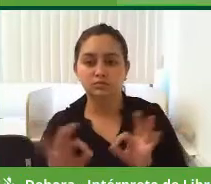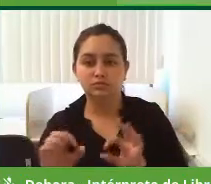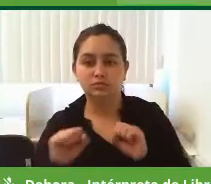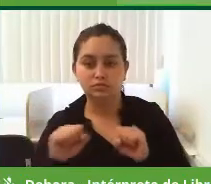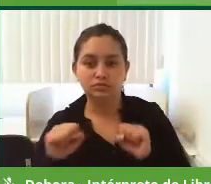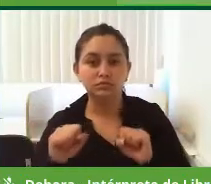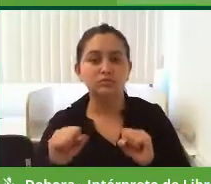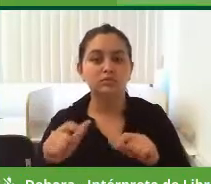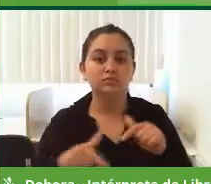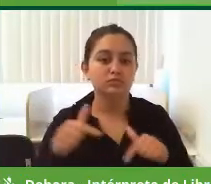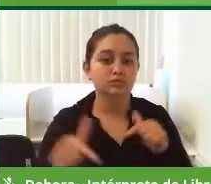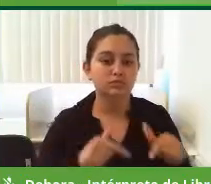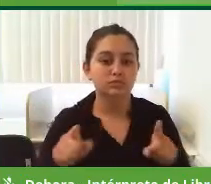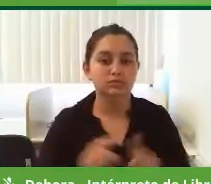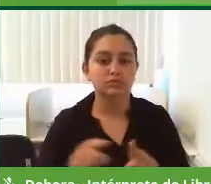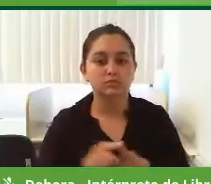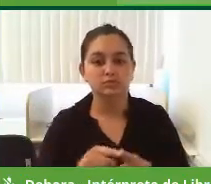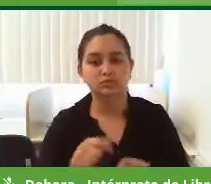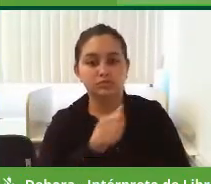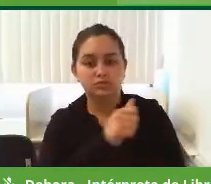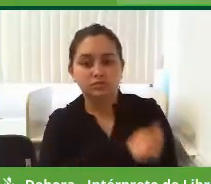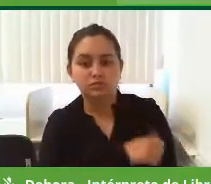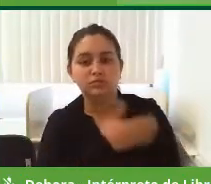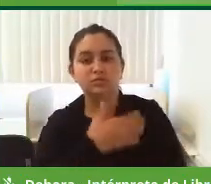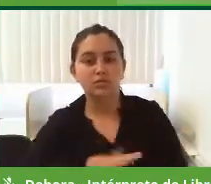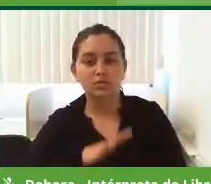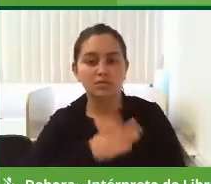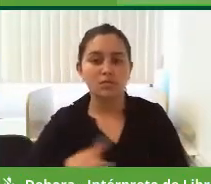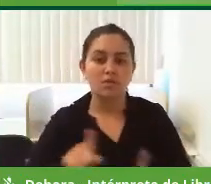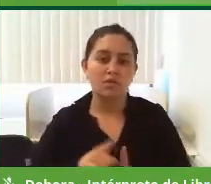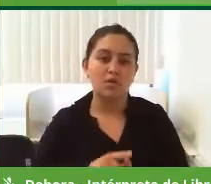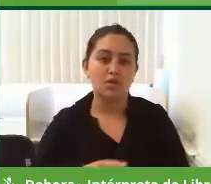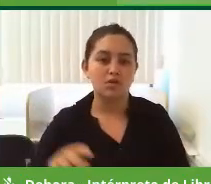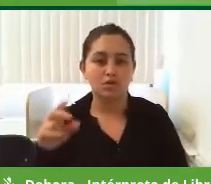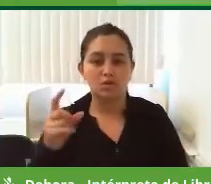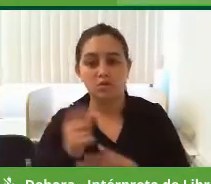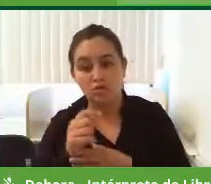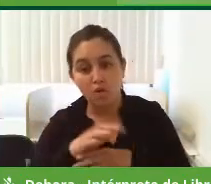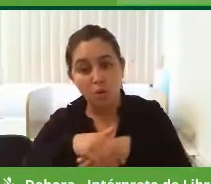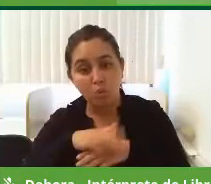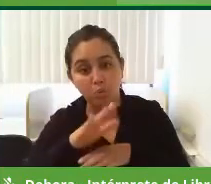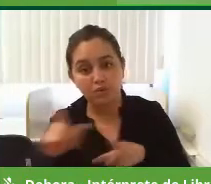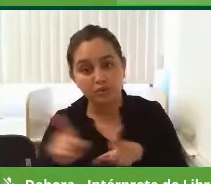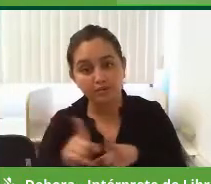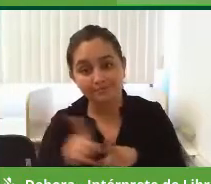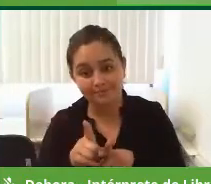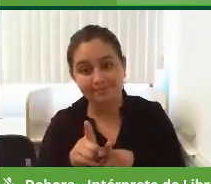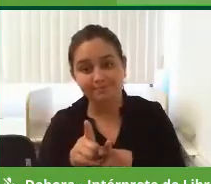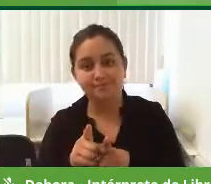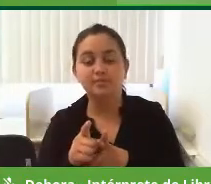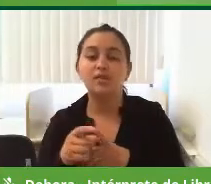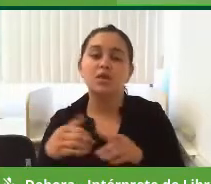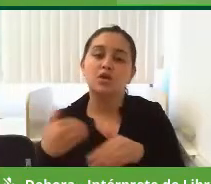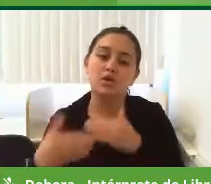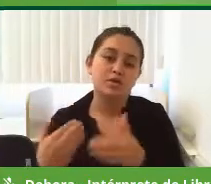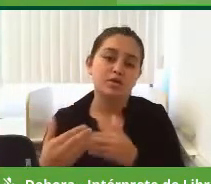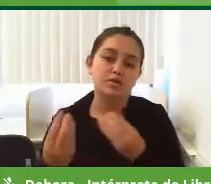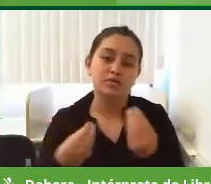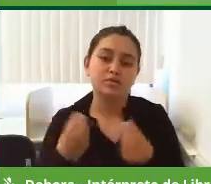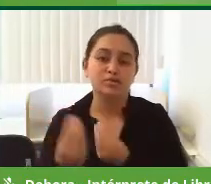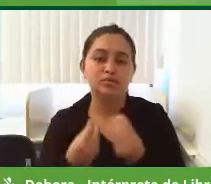trabalhar também com os alunos com mais tranquilidade. mas ele vai ganhar também, vai aumentar o seu salário. E a partir do momento que você